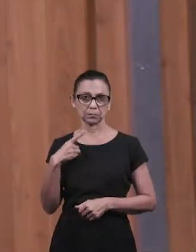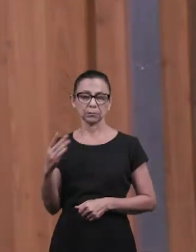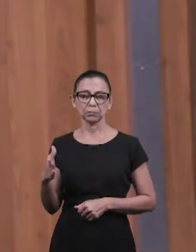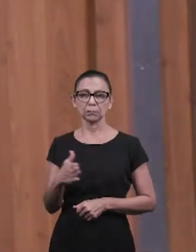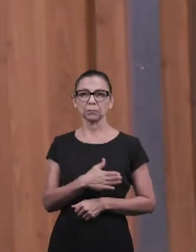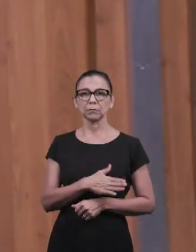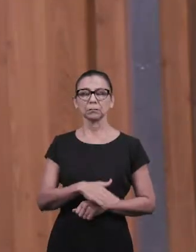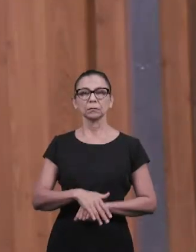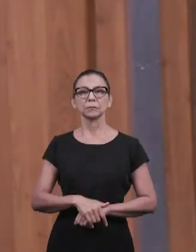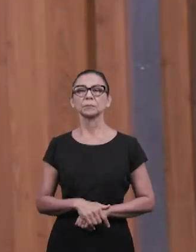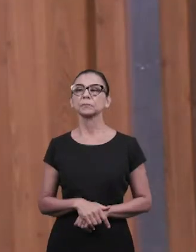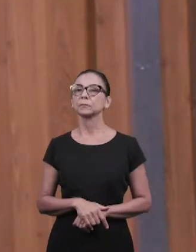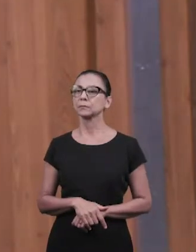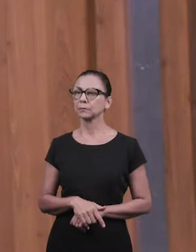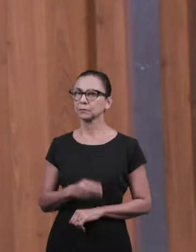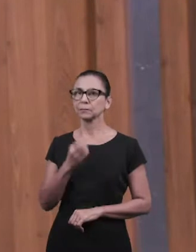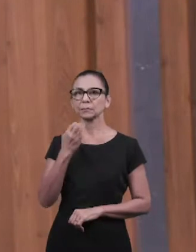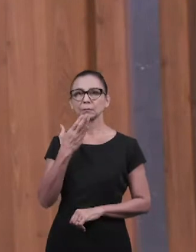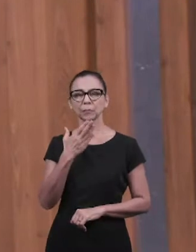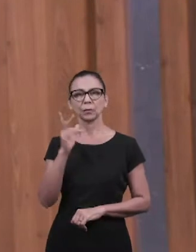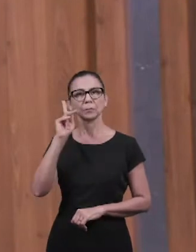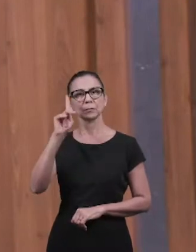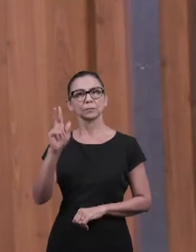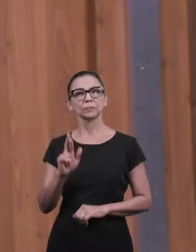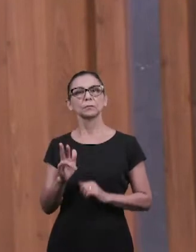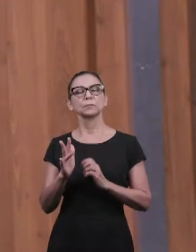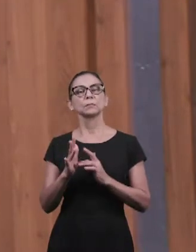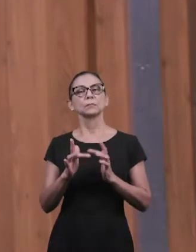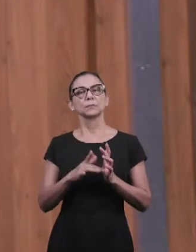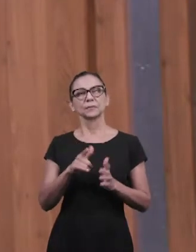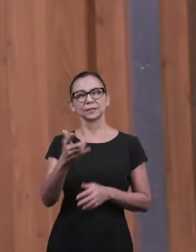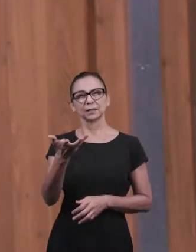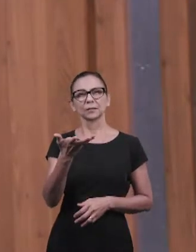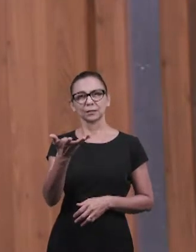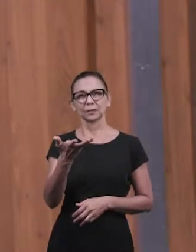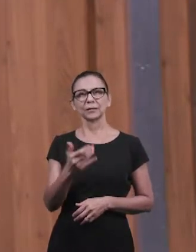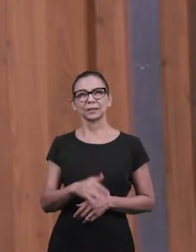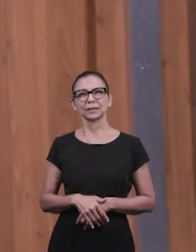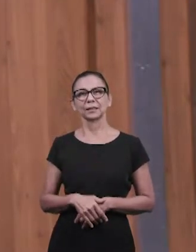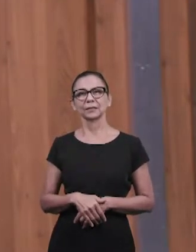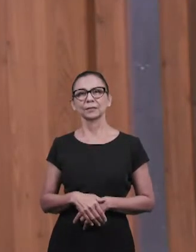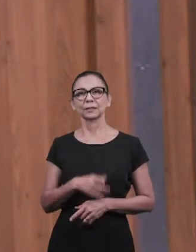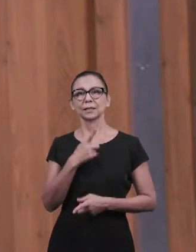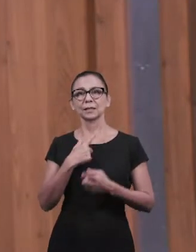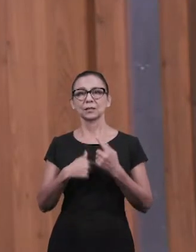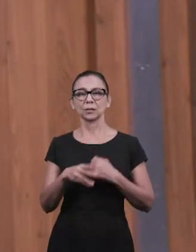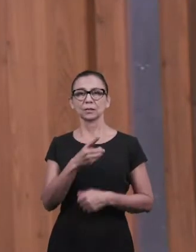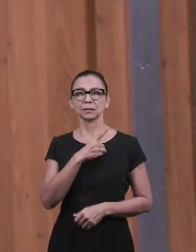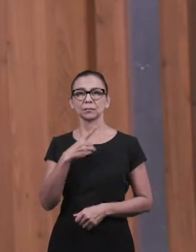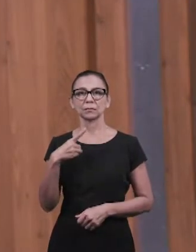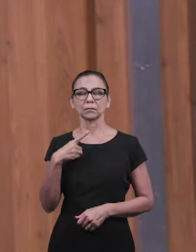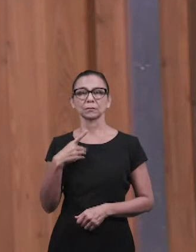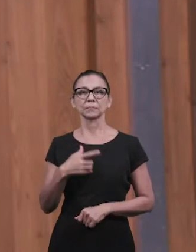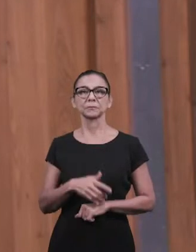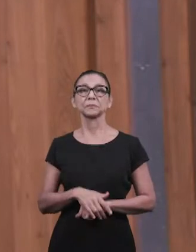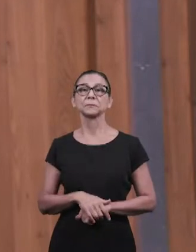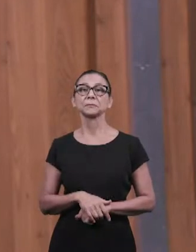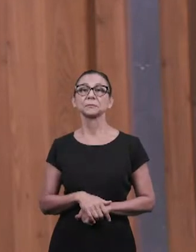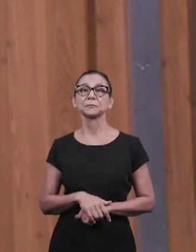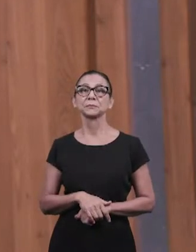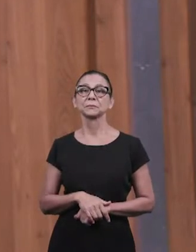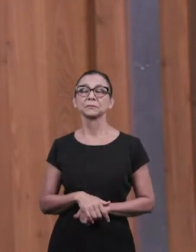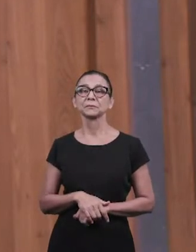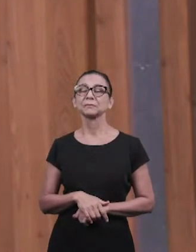certamente agora você vai desejar ser também um diácono, vai aspirar o diaconato, né? E você também, ao ser, que